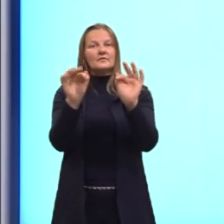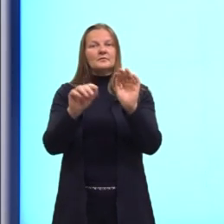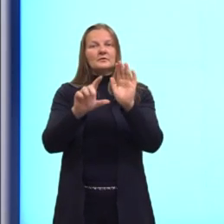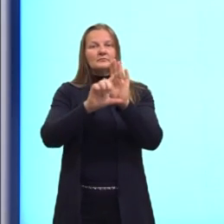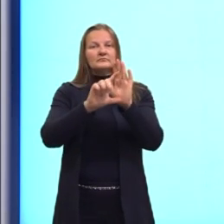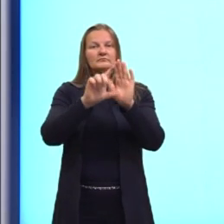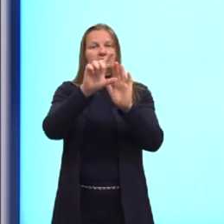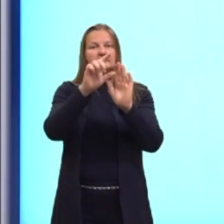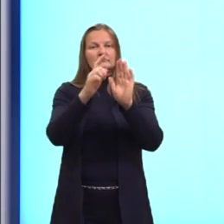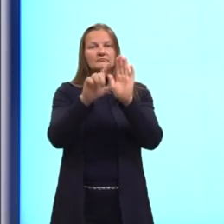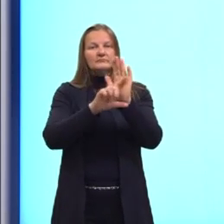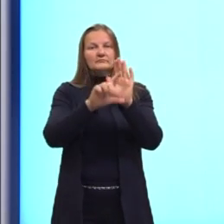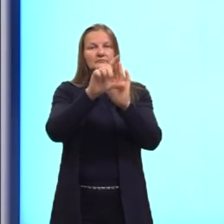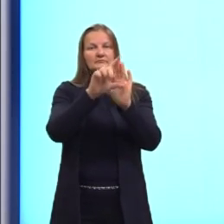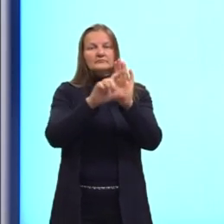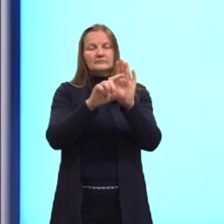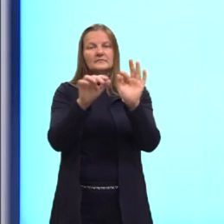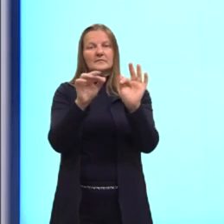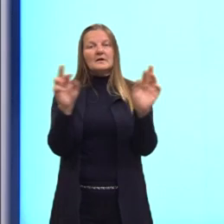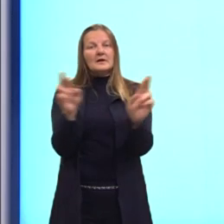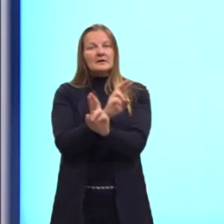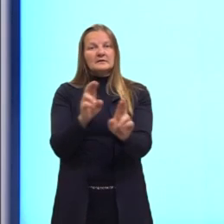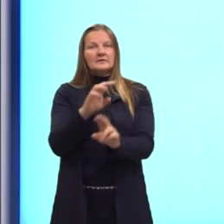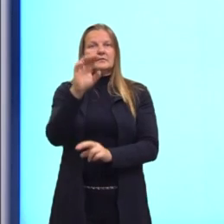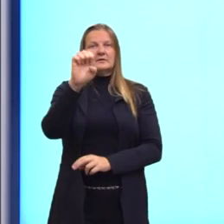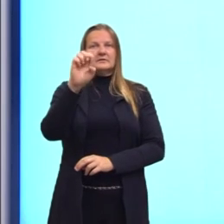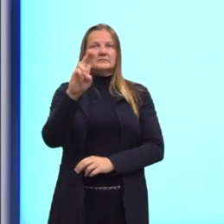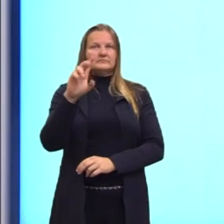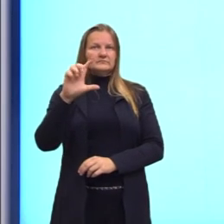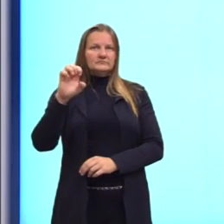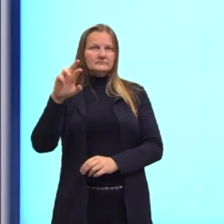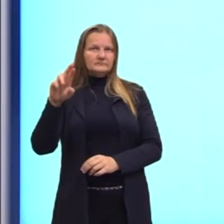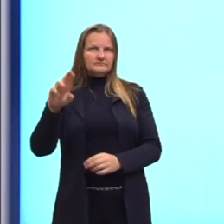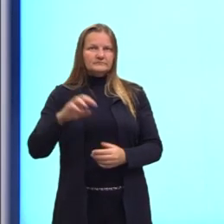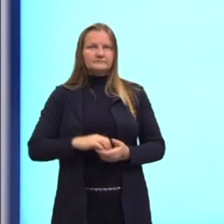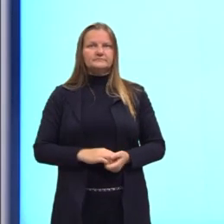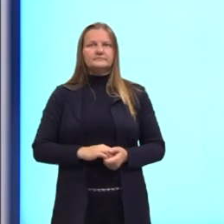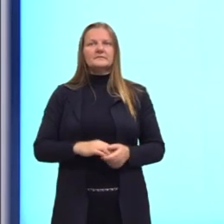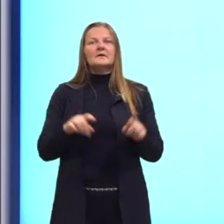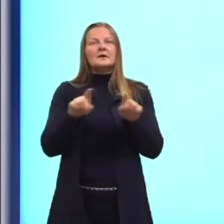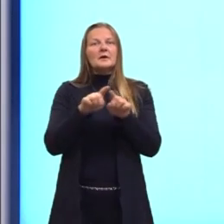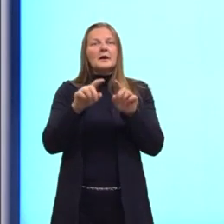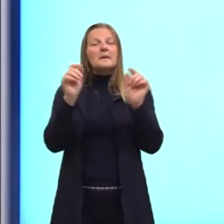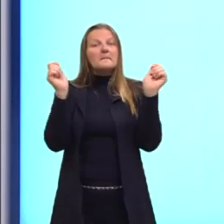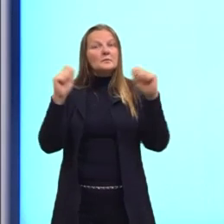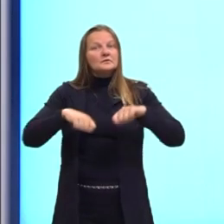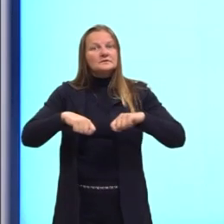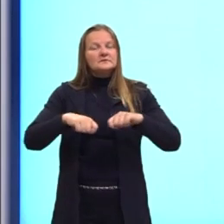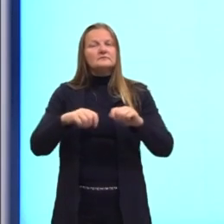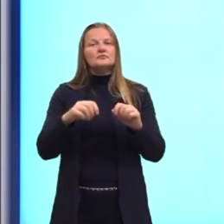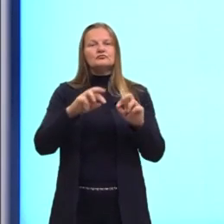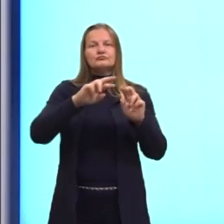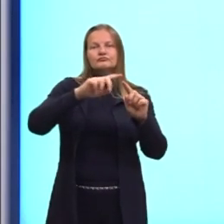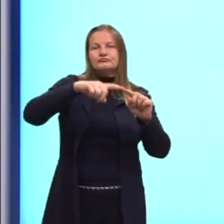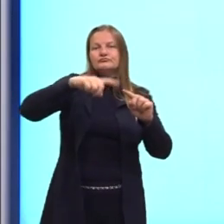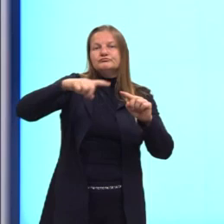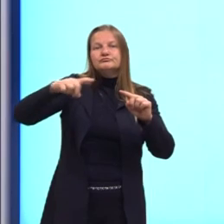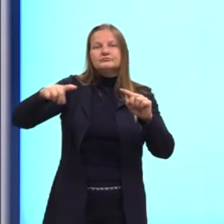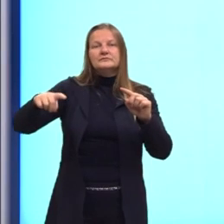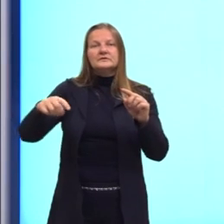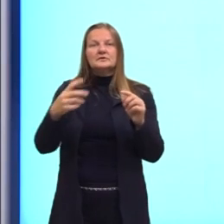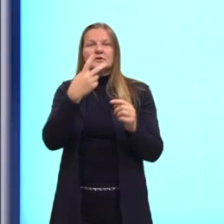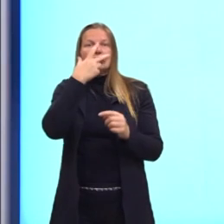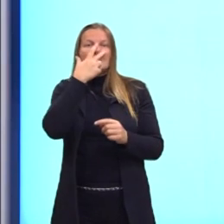de relação de Euler. Mas a gente consegue ainda deixar todas essas variáveis de um mesmo